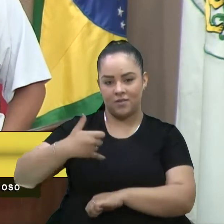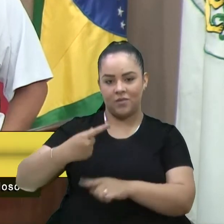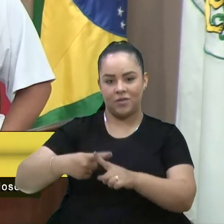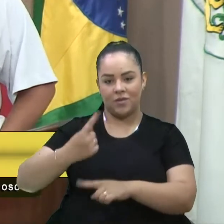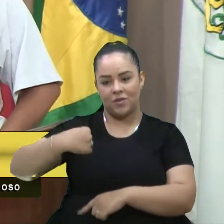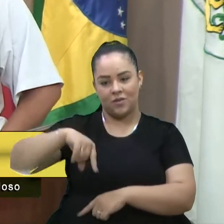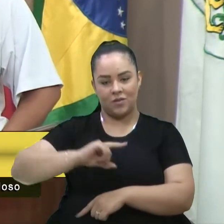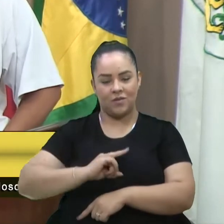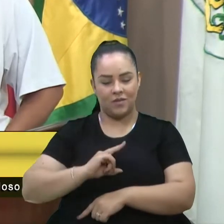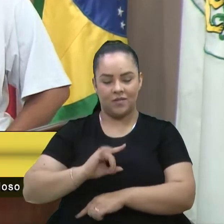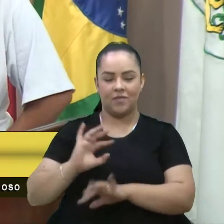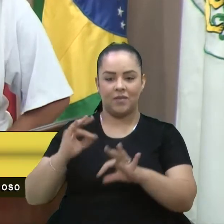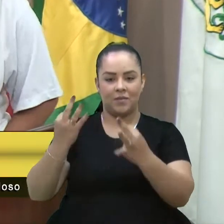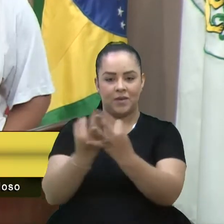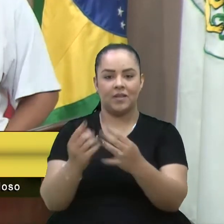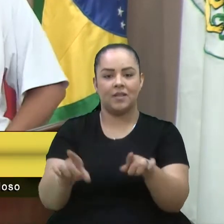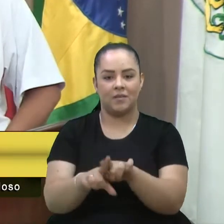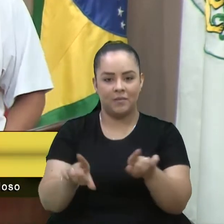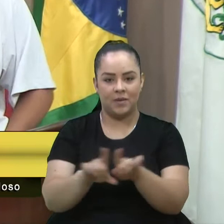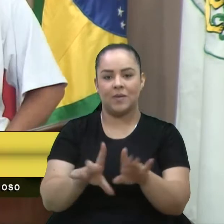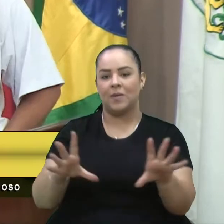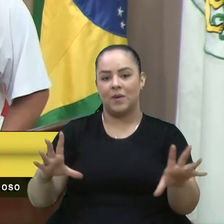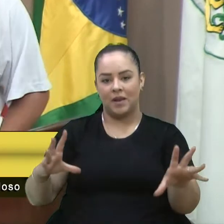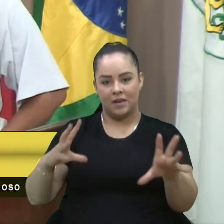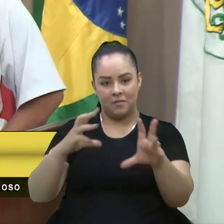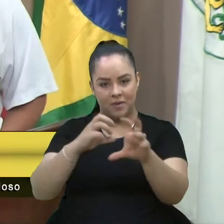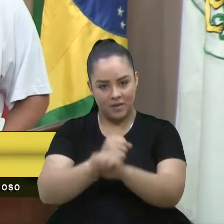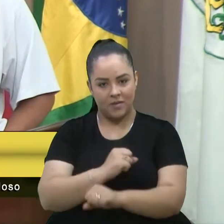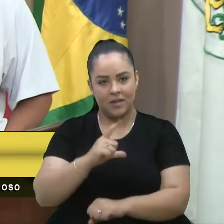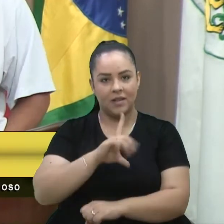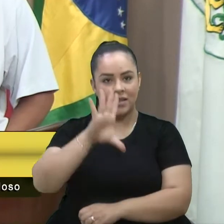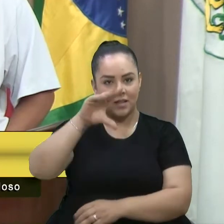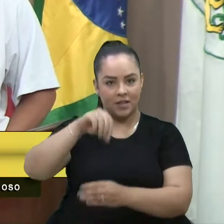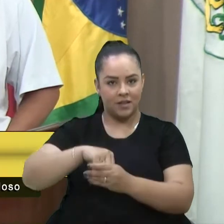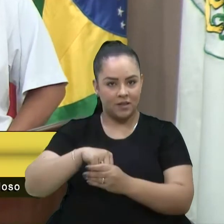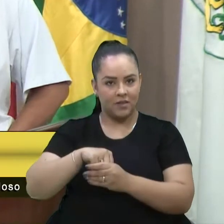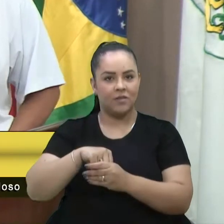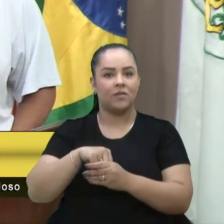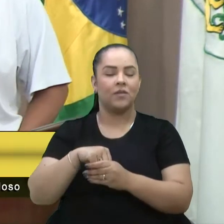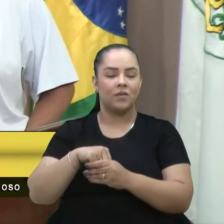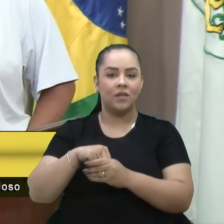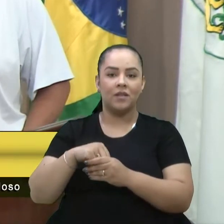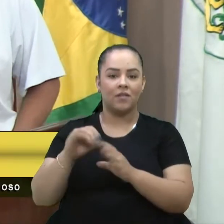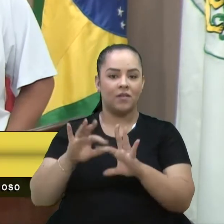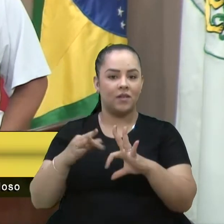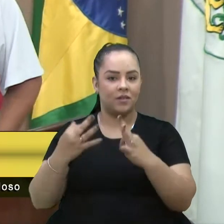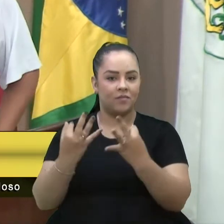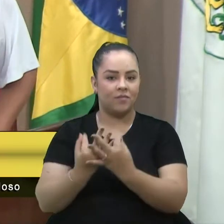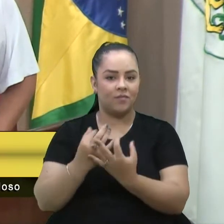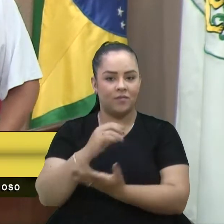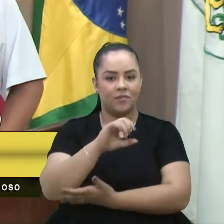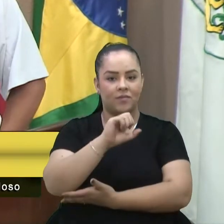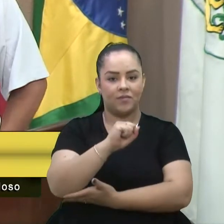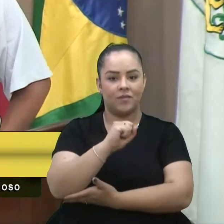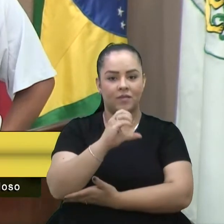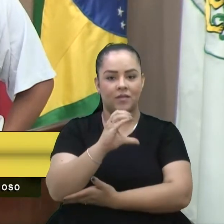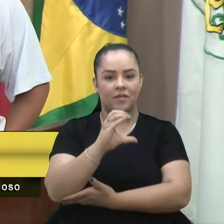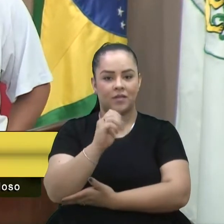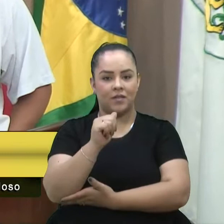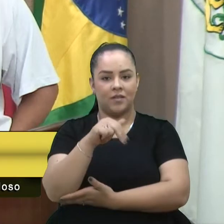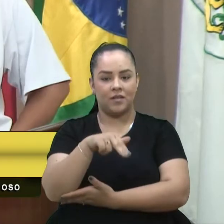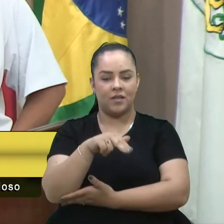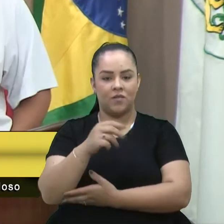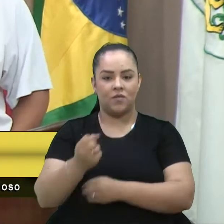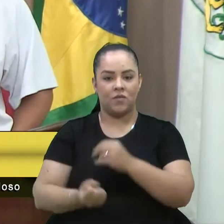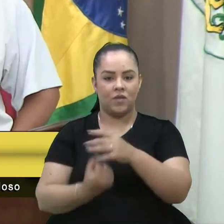também, atende ao animal que tem na residência da família. A SCAM é entidade que foi fundada em